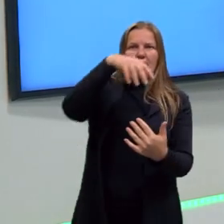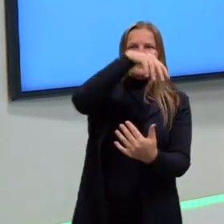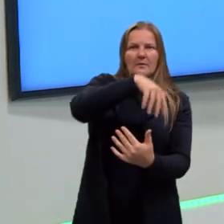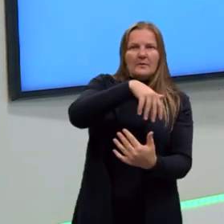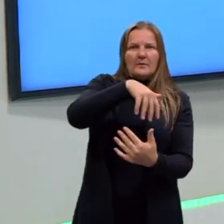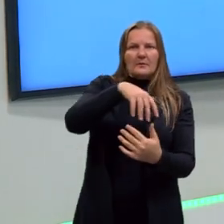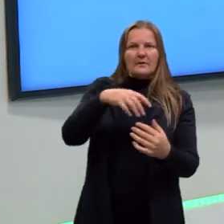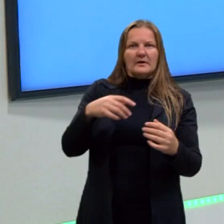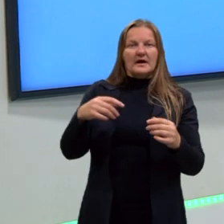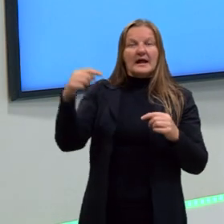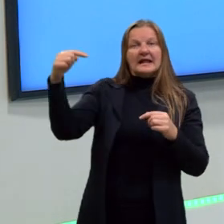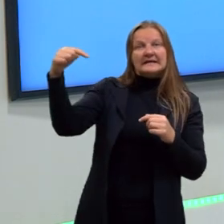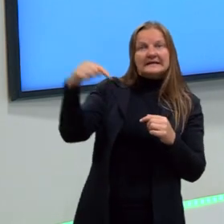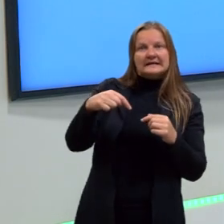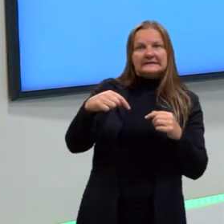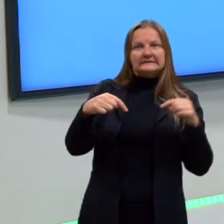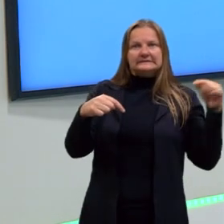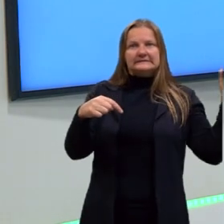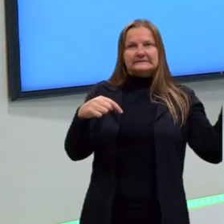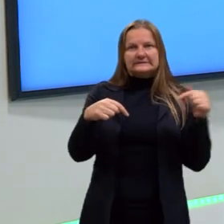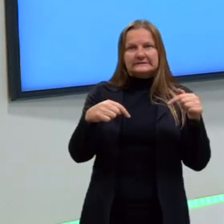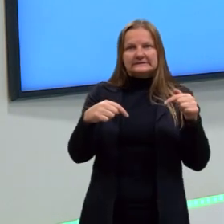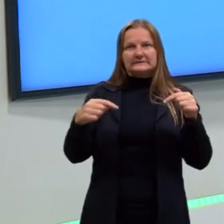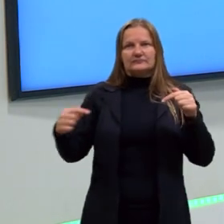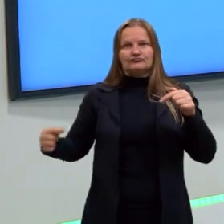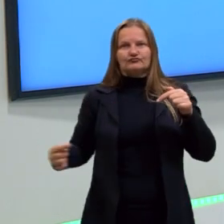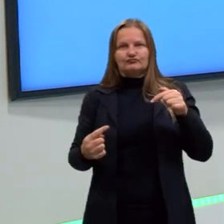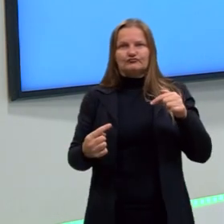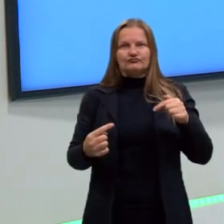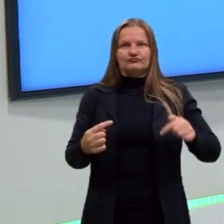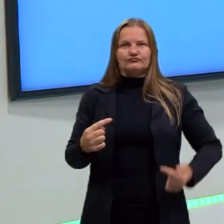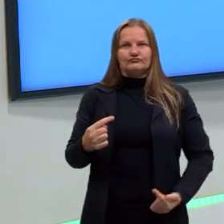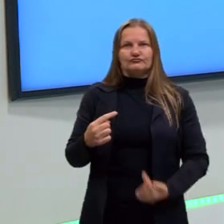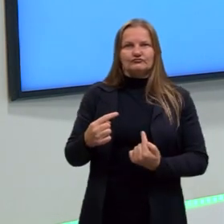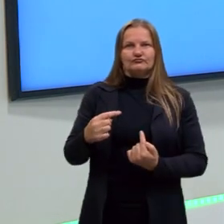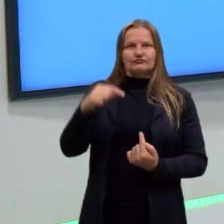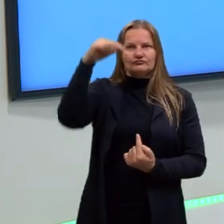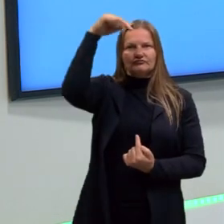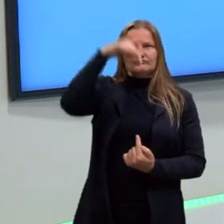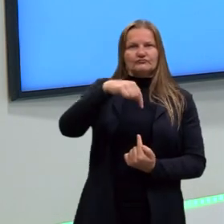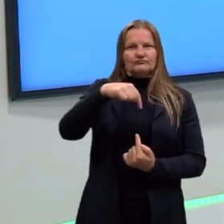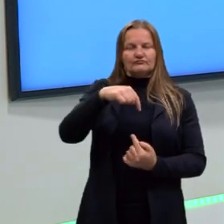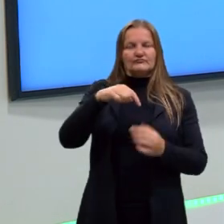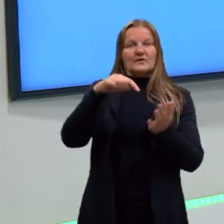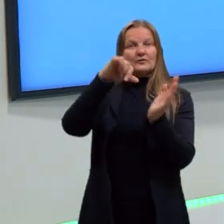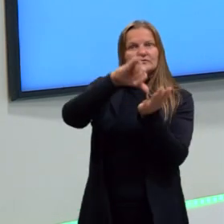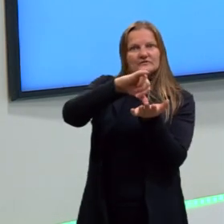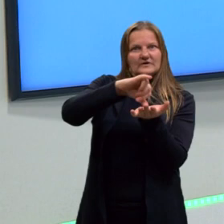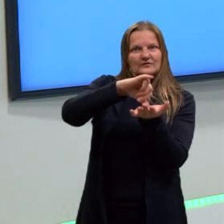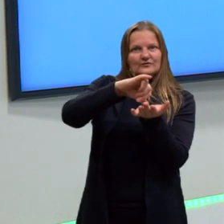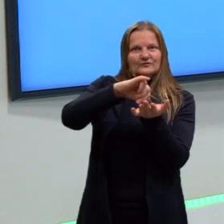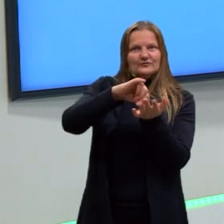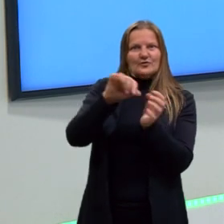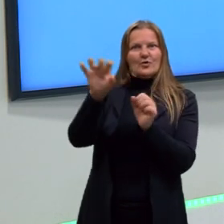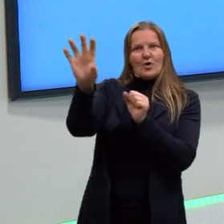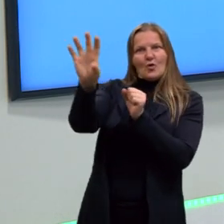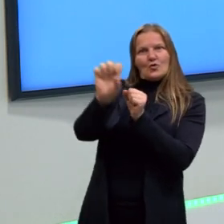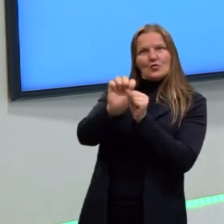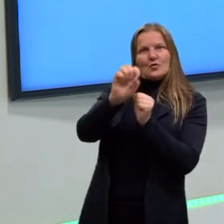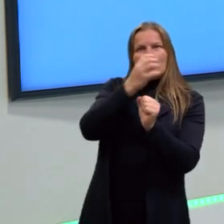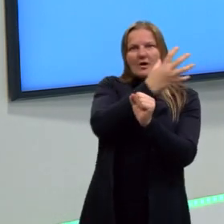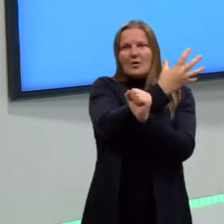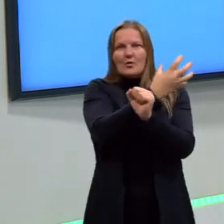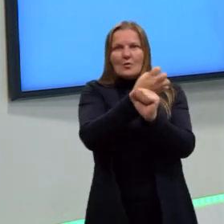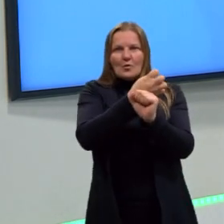Só que vejam que as flechinhas agora estão em direção à carga. Lembrando, gente, que essa questão das cargas de